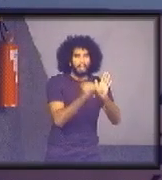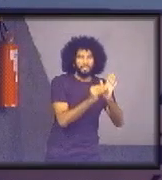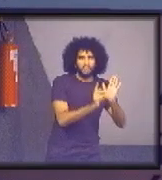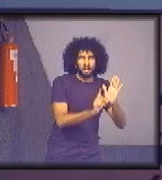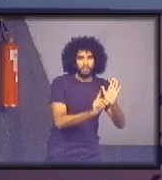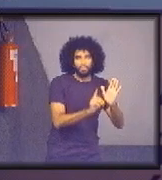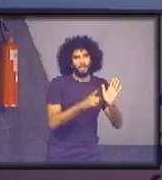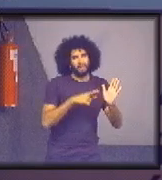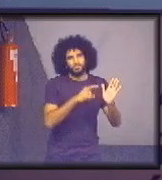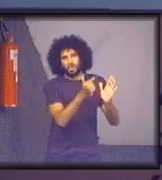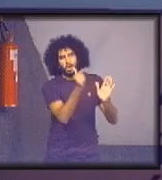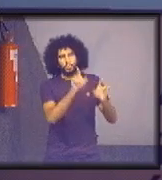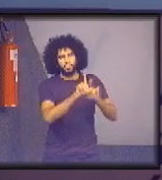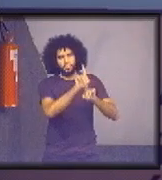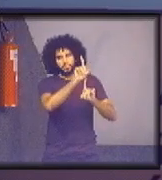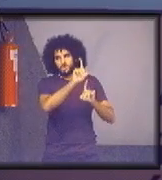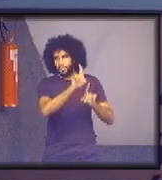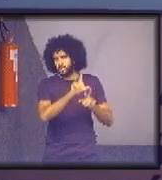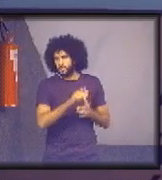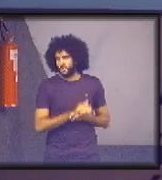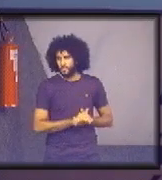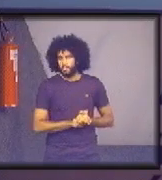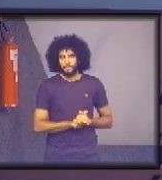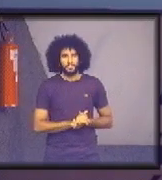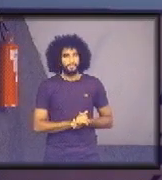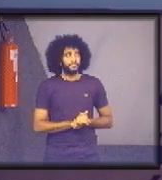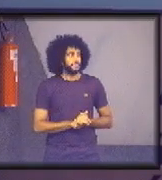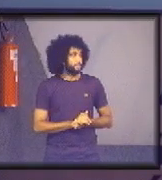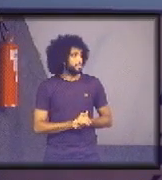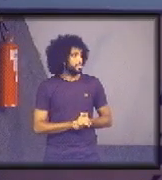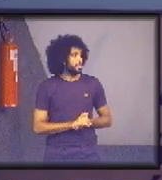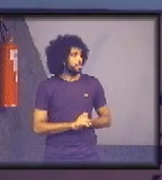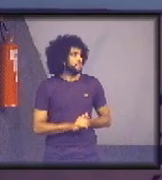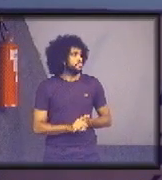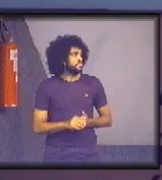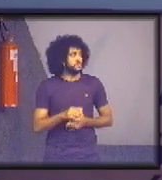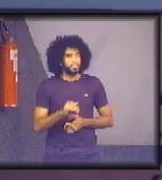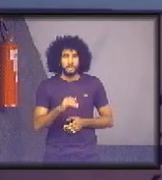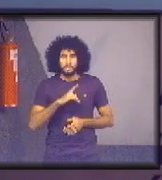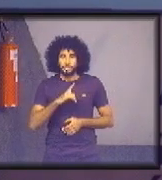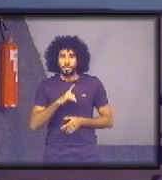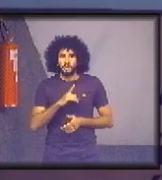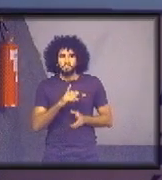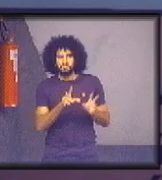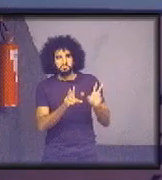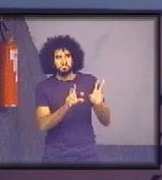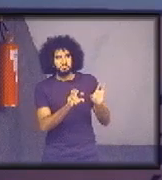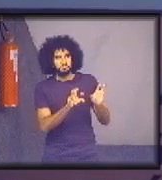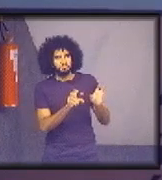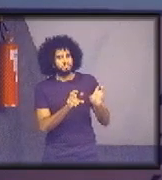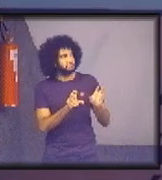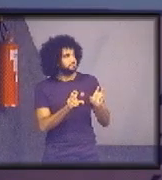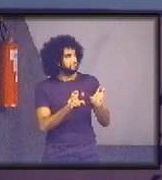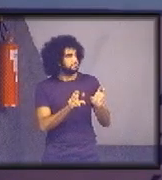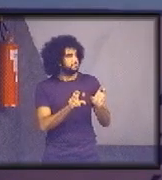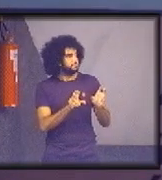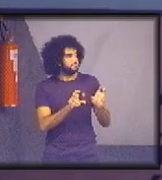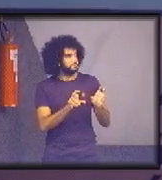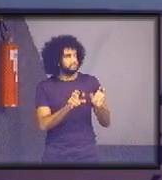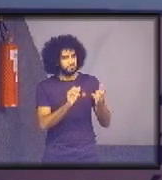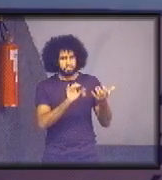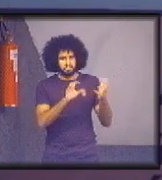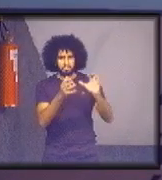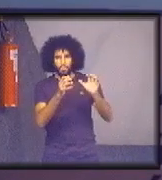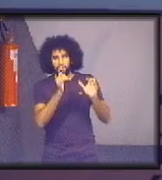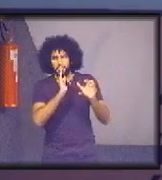situação, de algum outro indicador. Então, tem que formar zero. no caso, se a gente tiver uma situação em que o... Vamos supor que entre